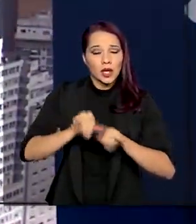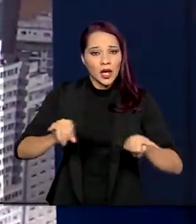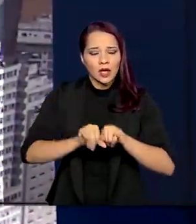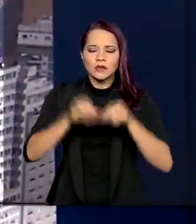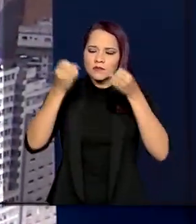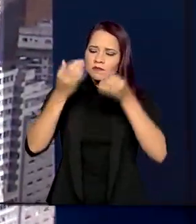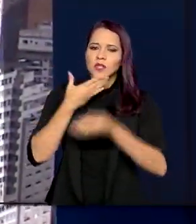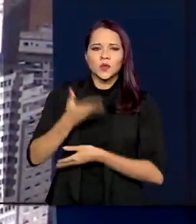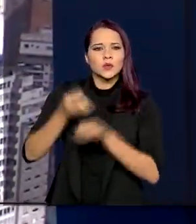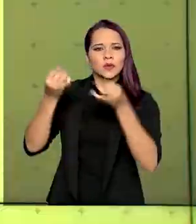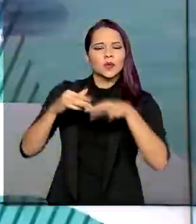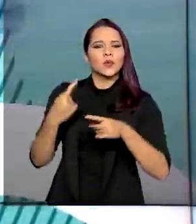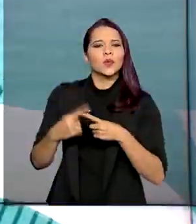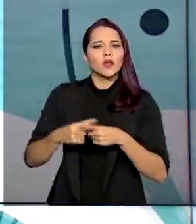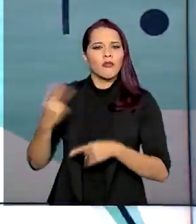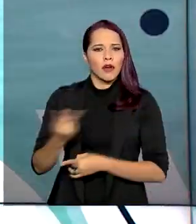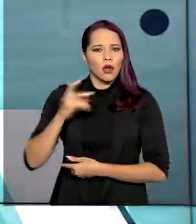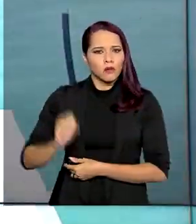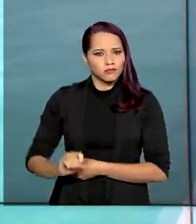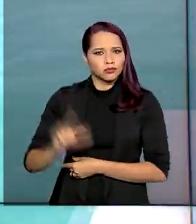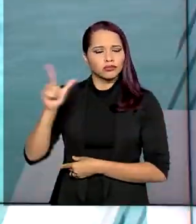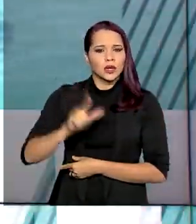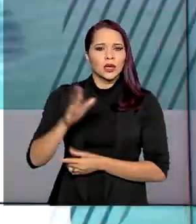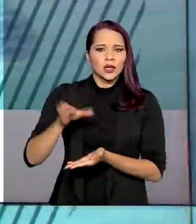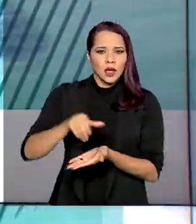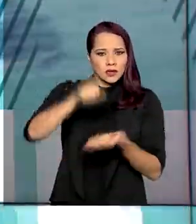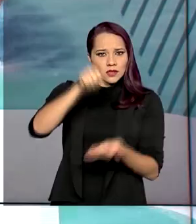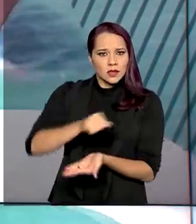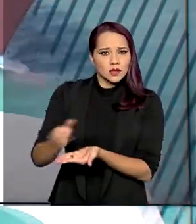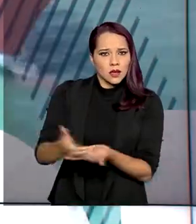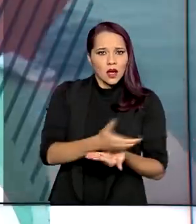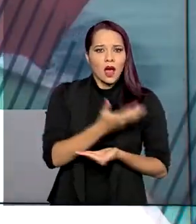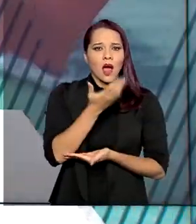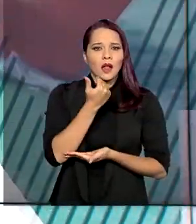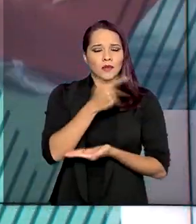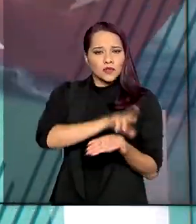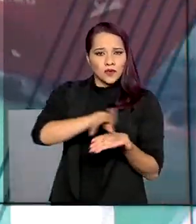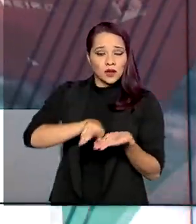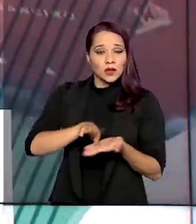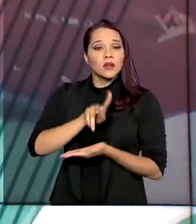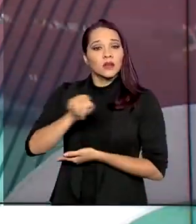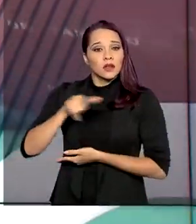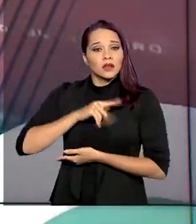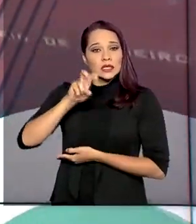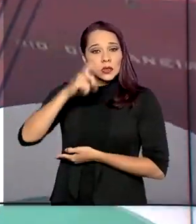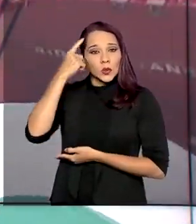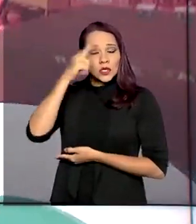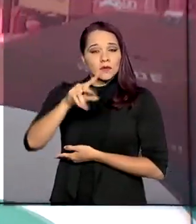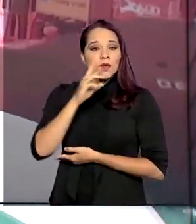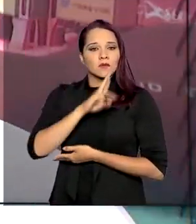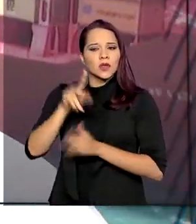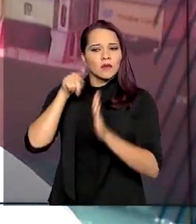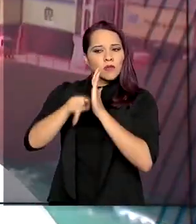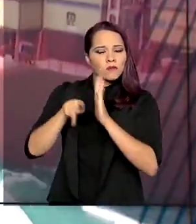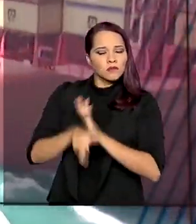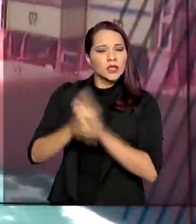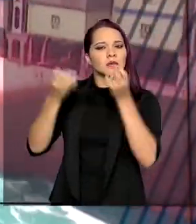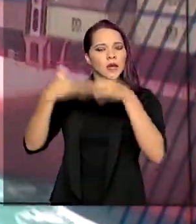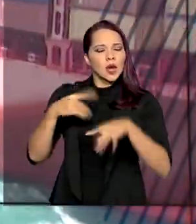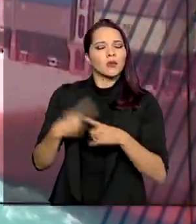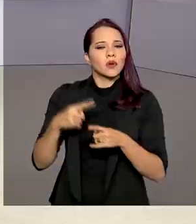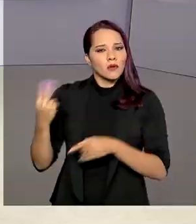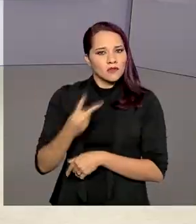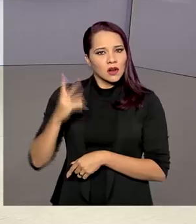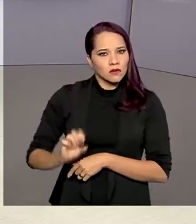para o aumento dos preços dos produtos da cesta básica. Eles terão cinco dias para responder aos questionamentos e explicar a alta nos